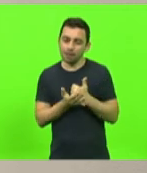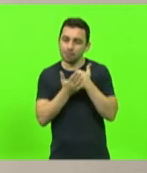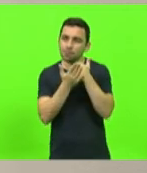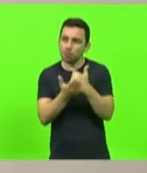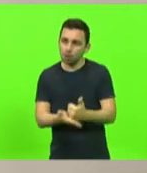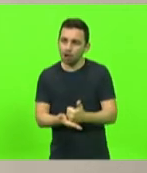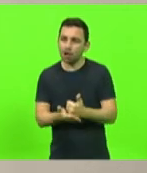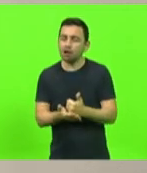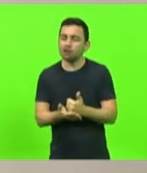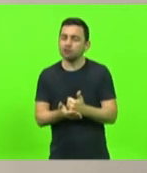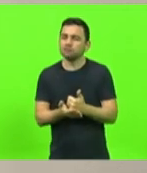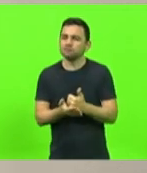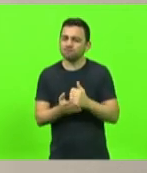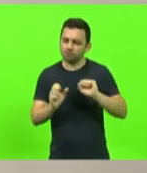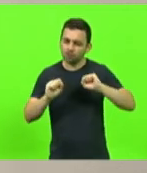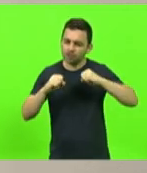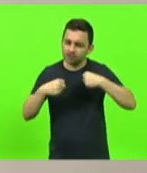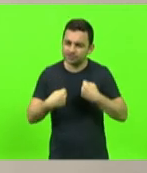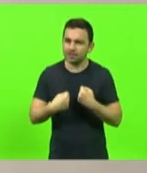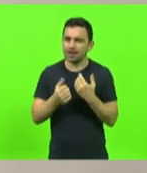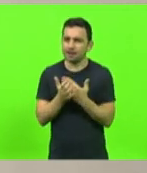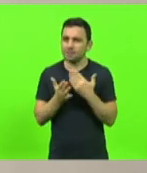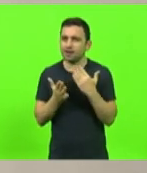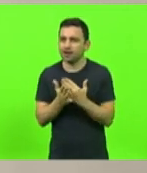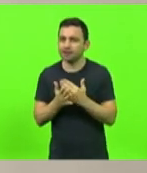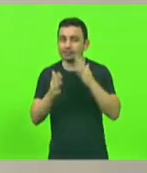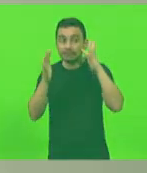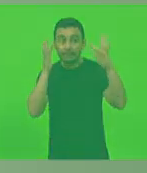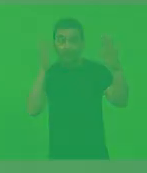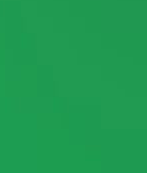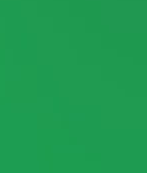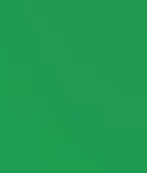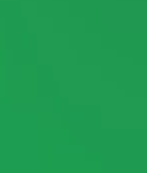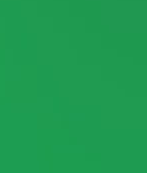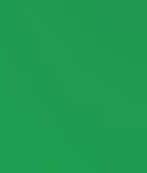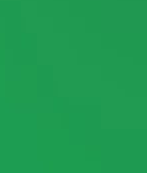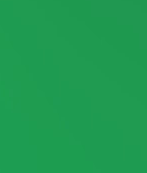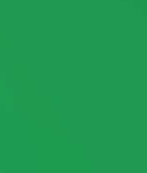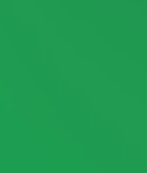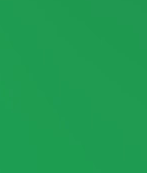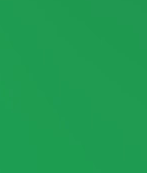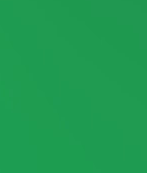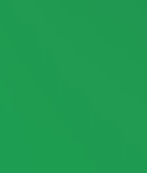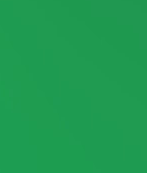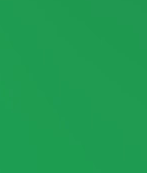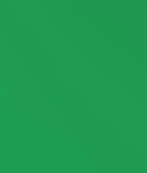contribuir e fortalecer nessas suas ideias e nas suas ações. E nós estamos aqui à sua disposição.